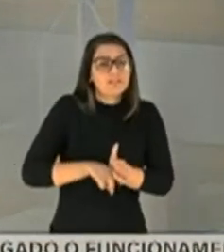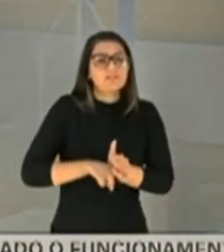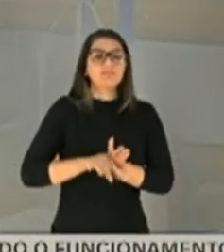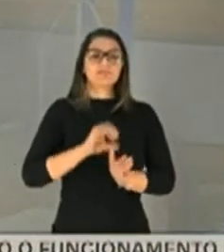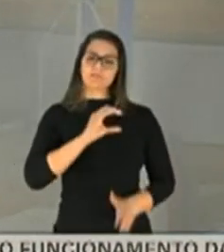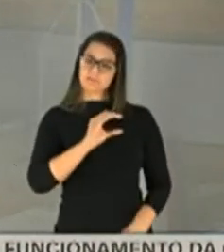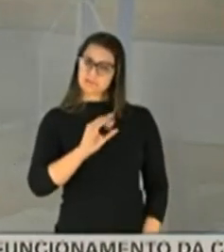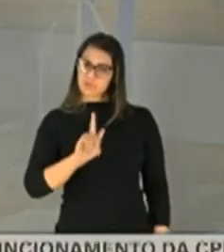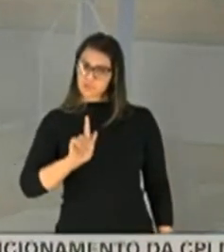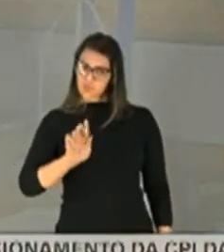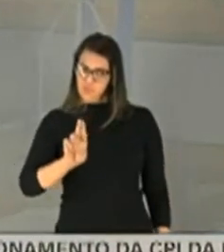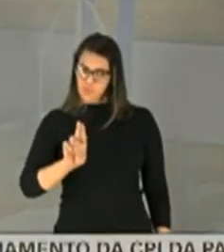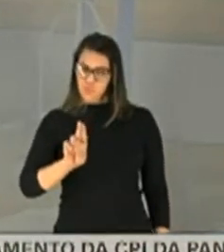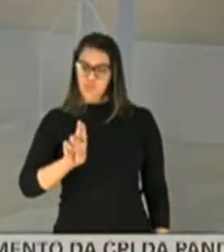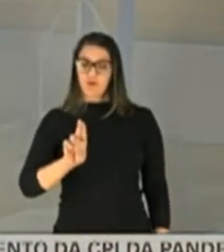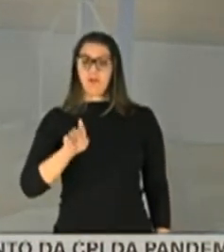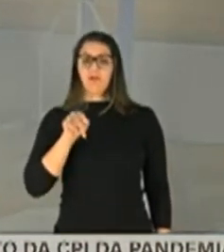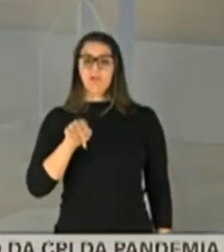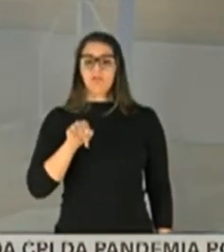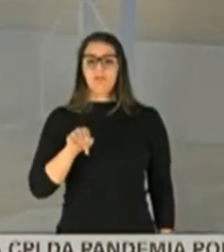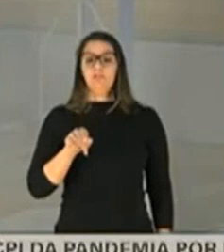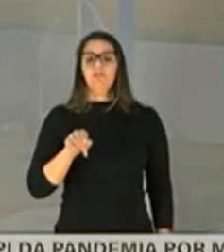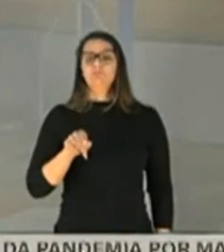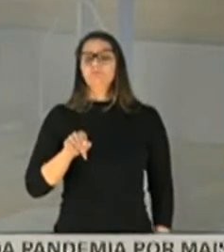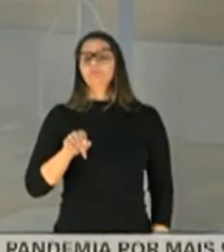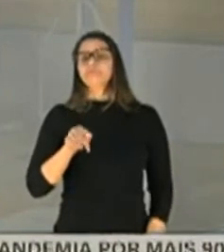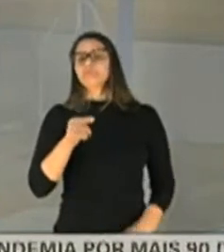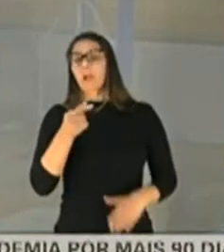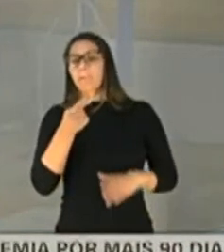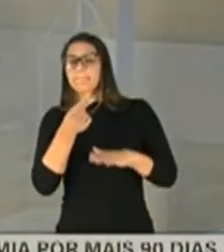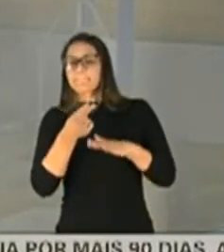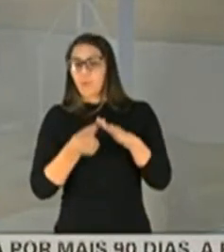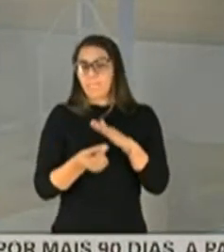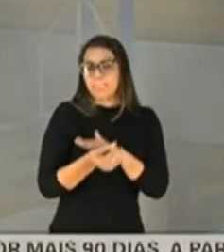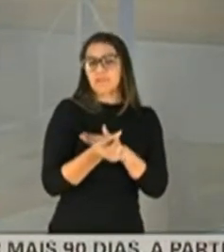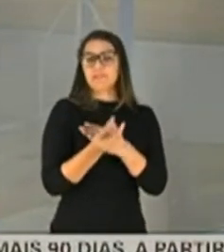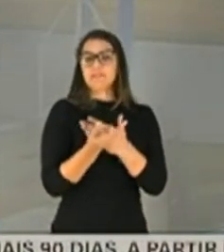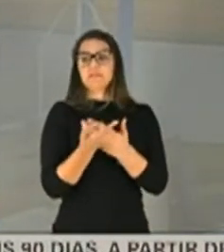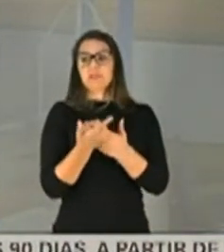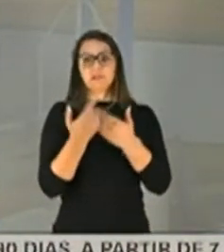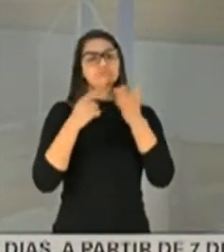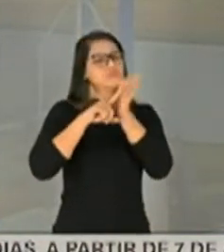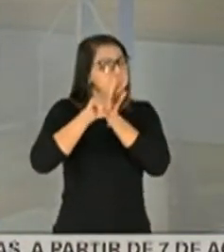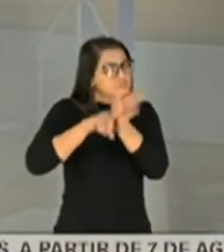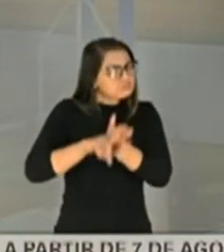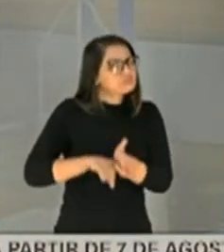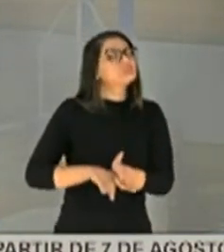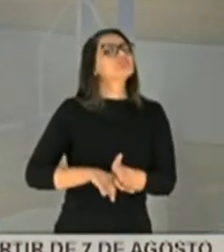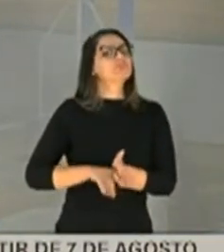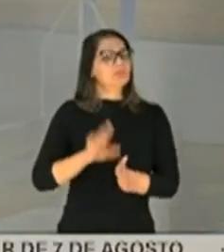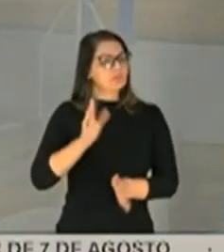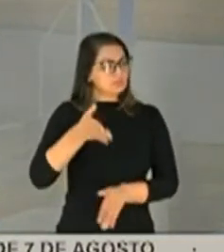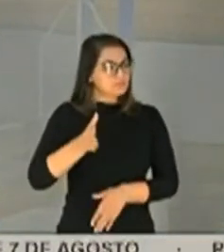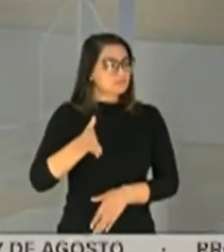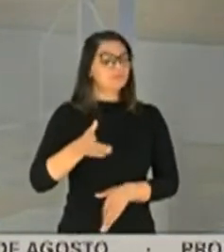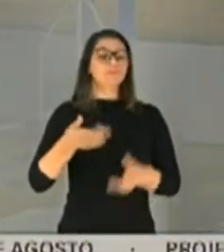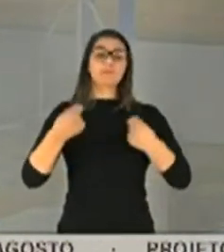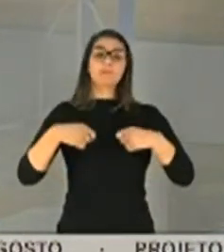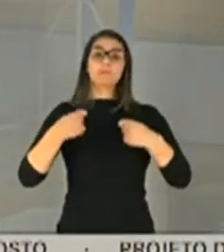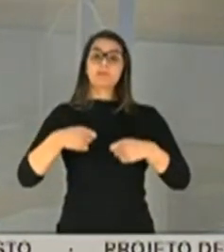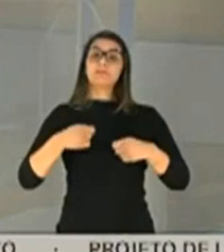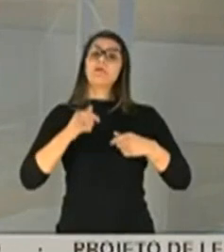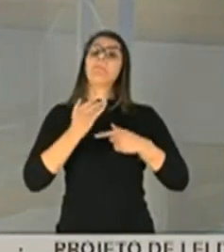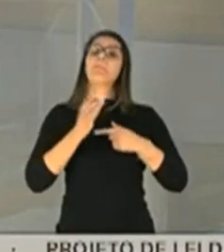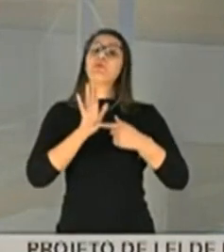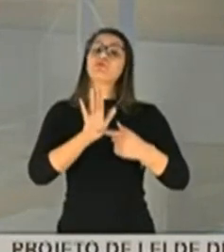CGU, essa questão da suposta propina, tudo isso está sendo investigado, presidente. Temos que trazer aqui